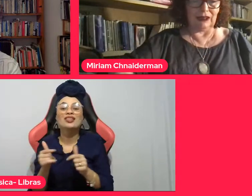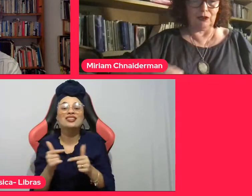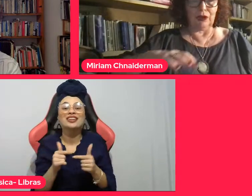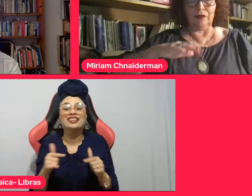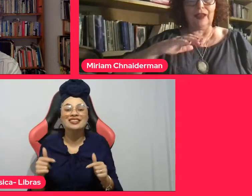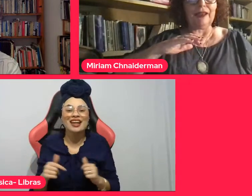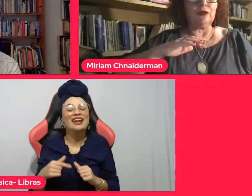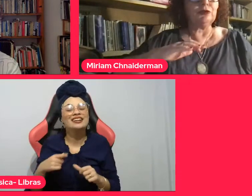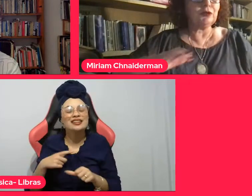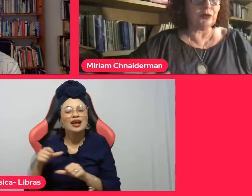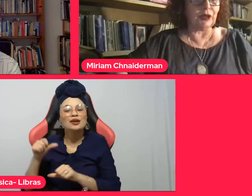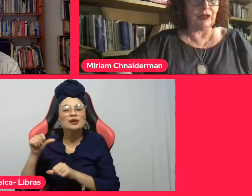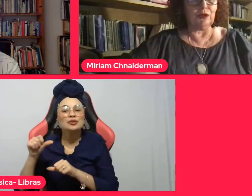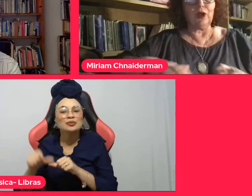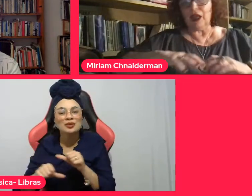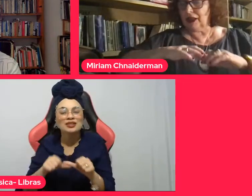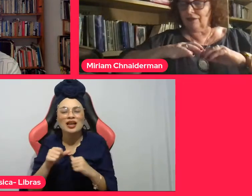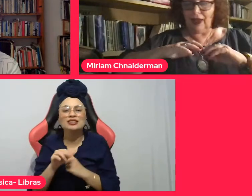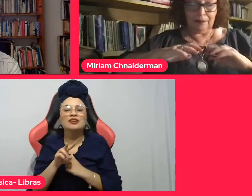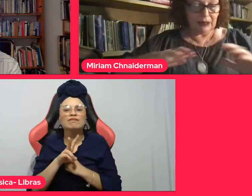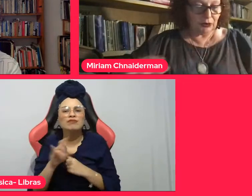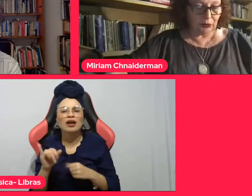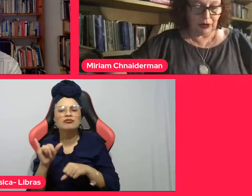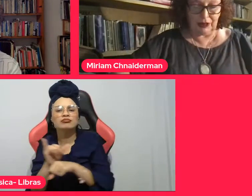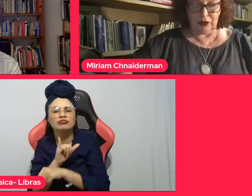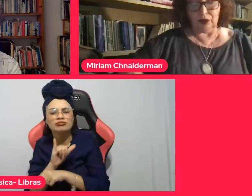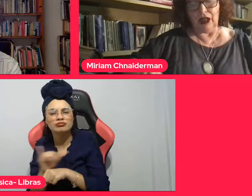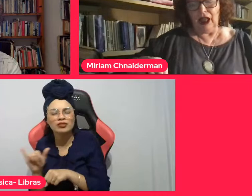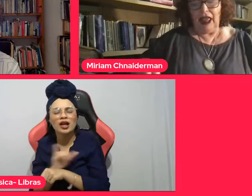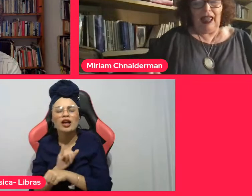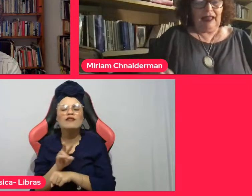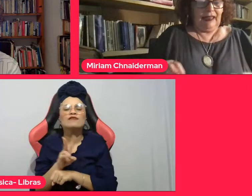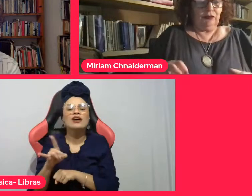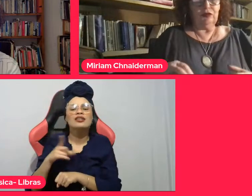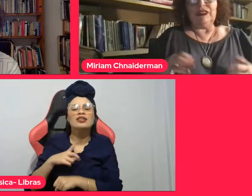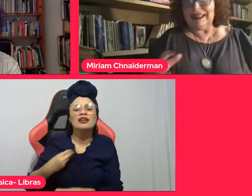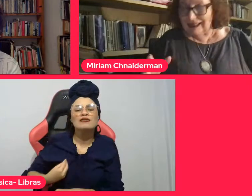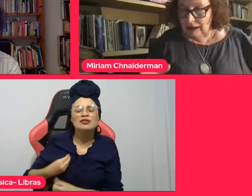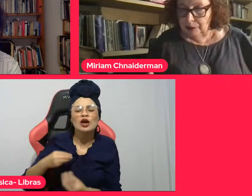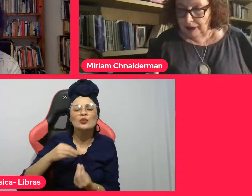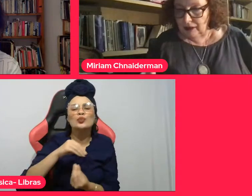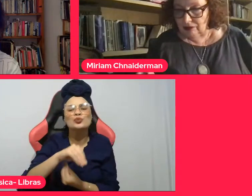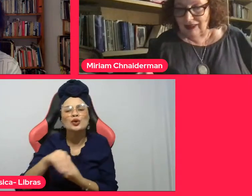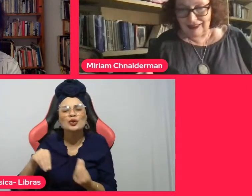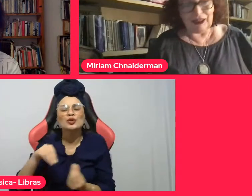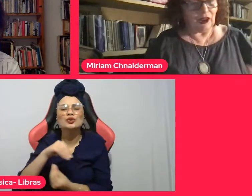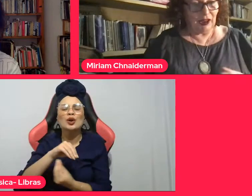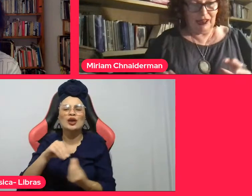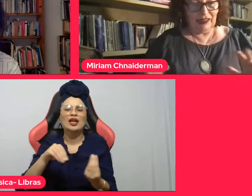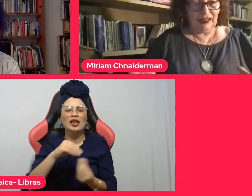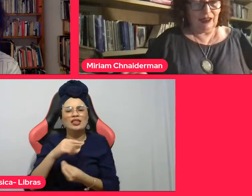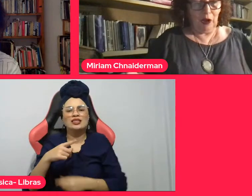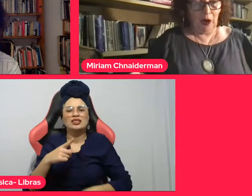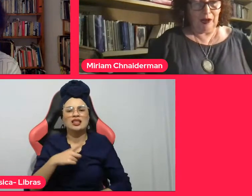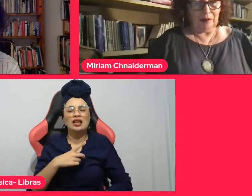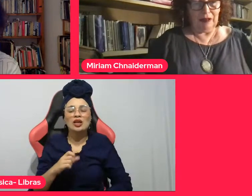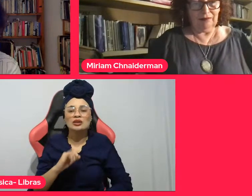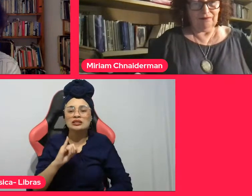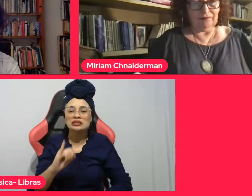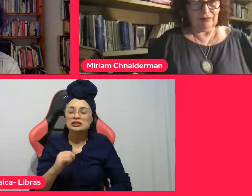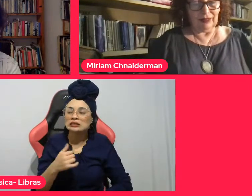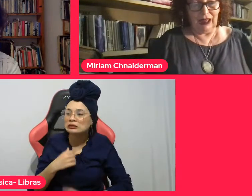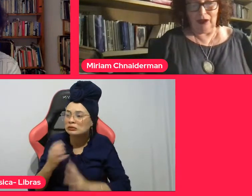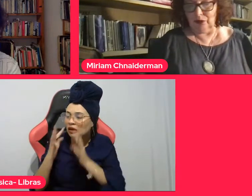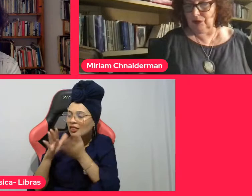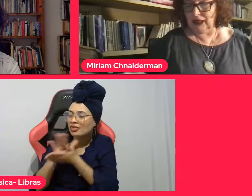passando, que vai construindo, que vai misturando, tem um desrespeito com a história enorme,